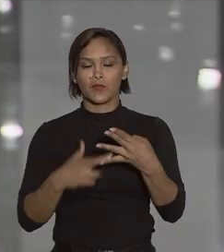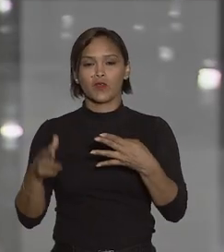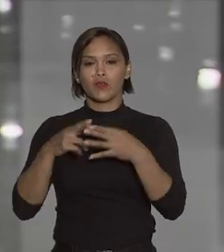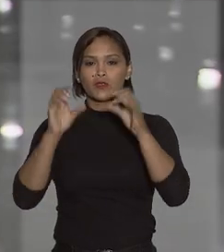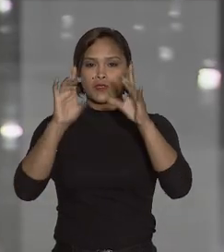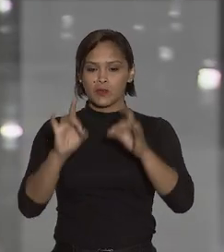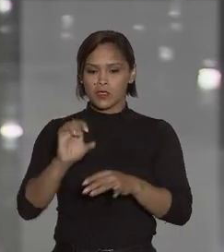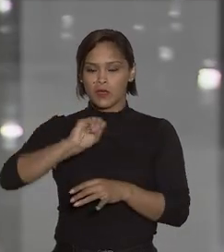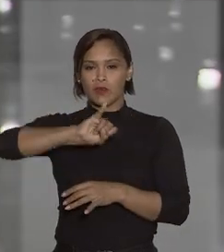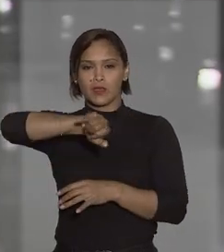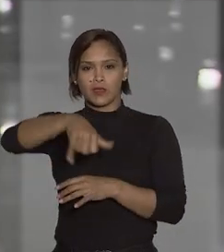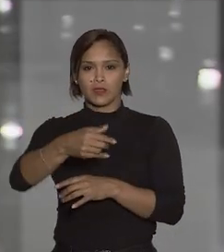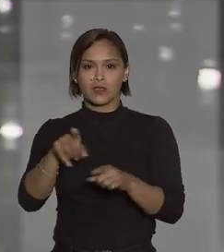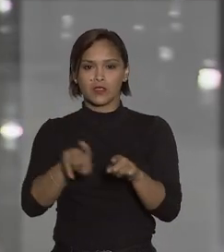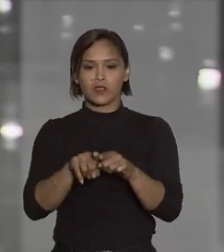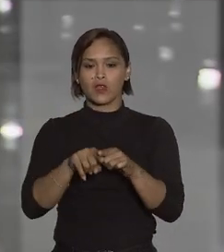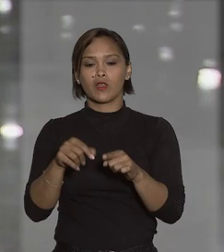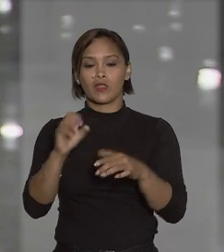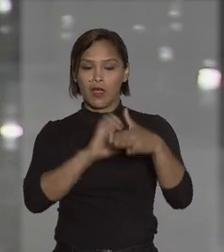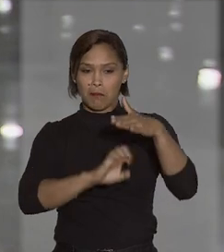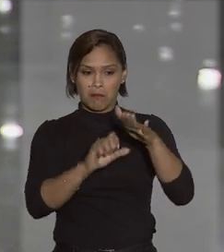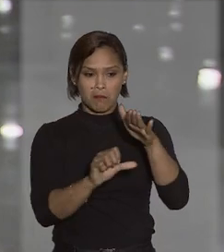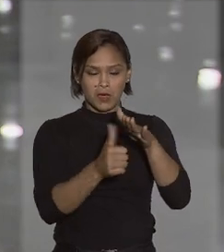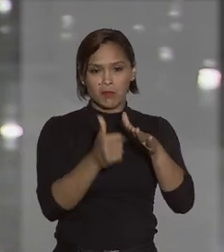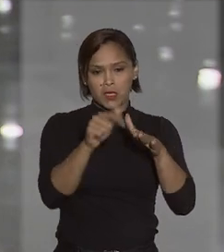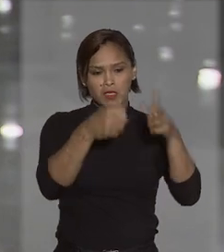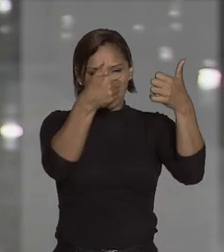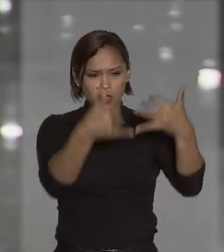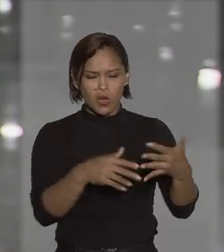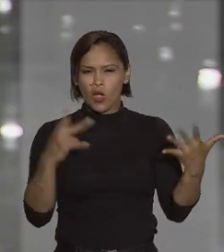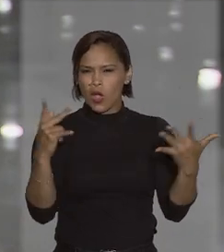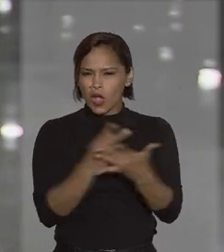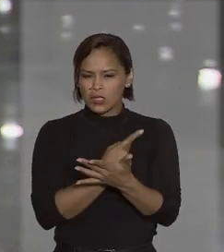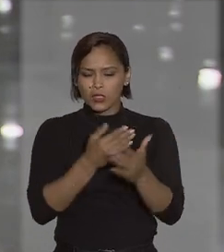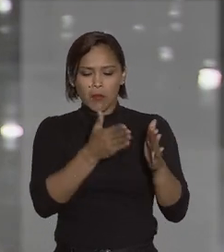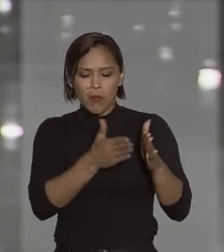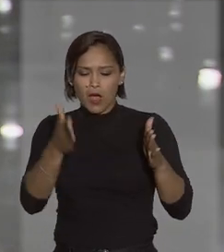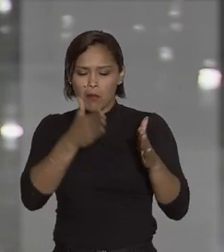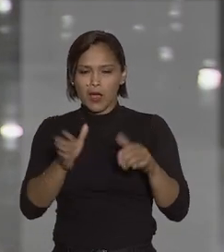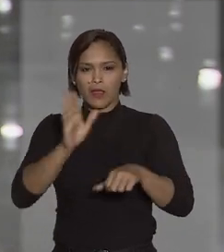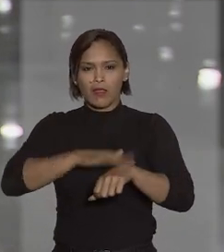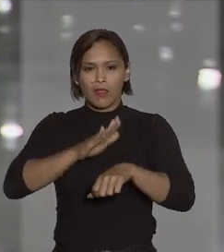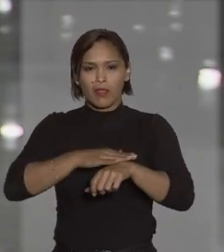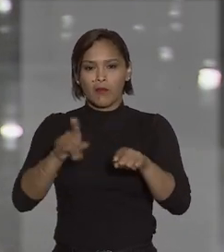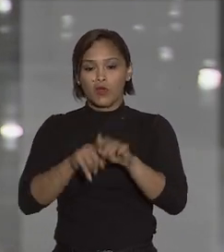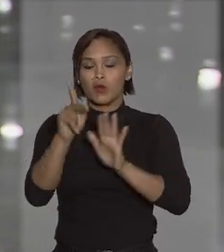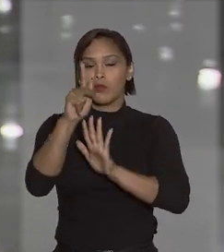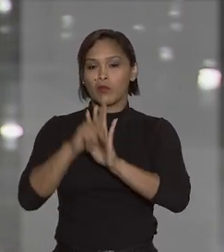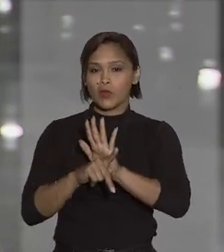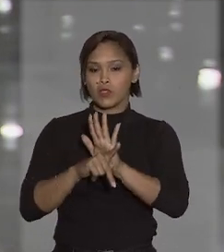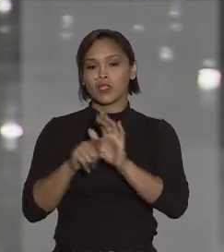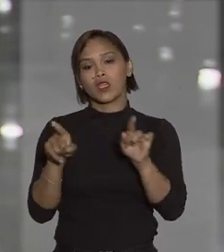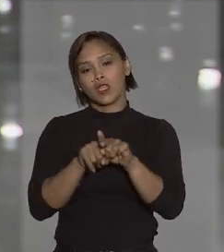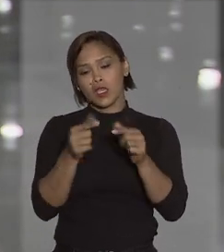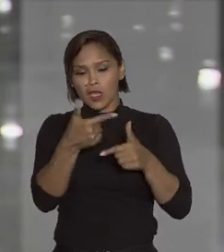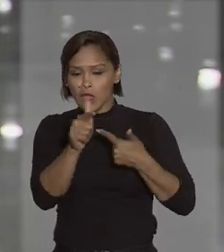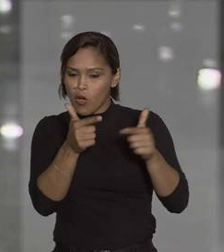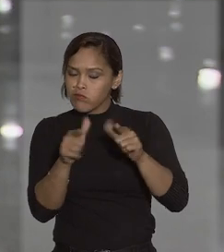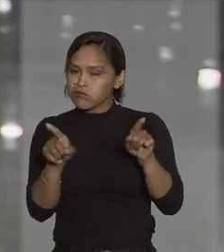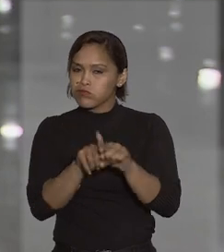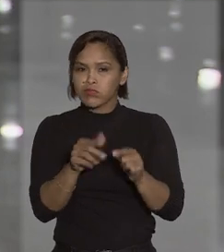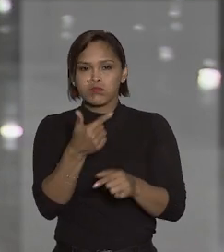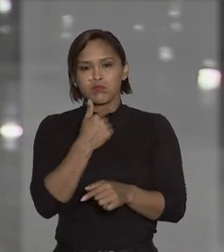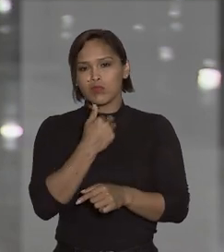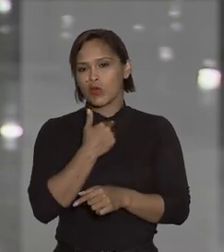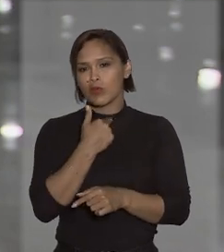especial ao STJ, a Queiroz Galvão alegou que ocorreram prorrogações e alterações no projeto e que, em alguns casos,